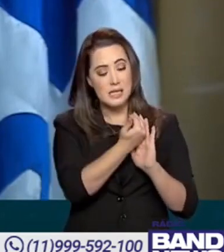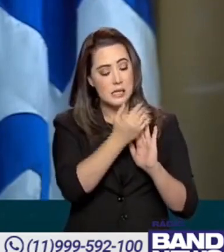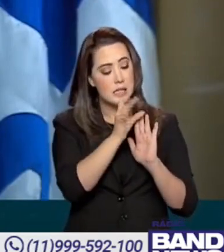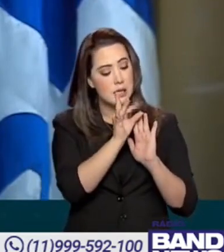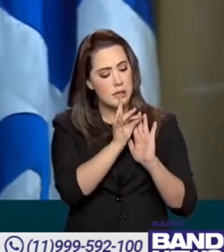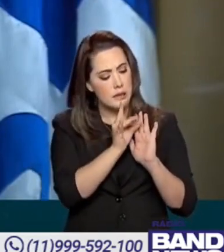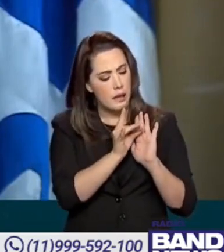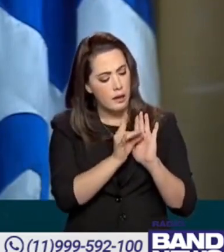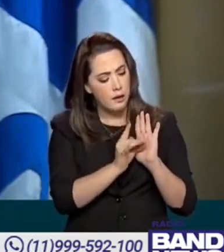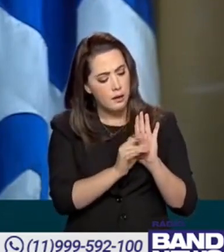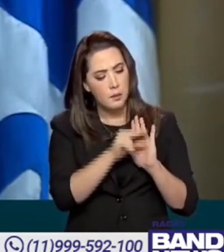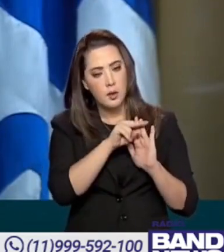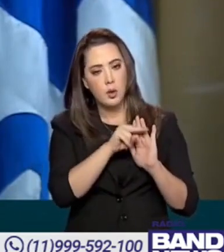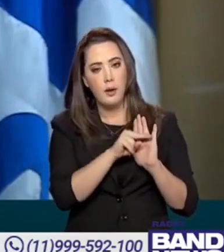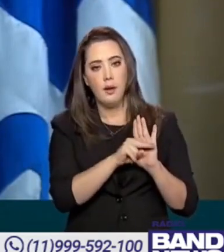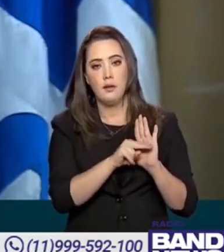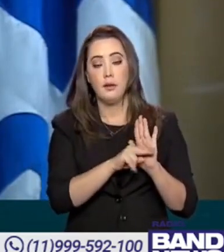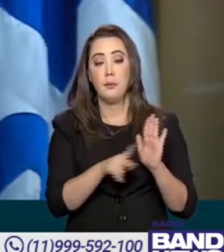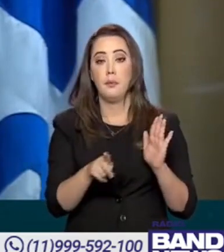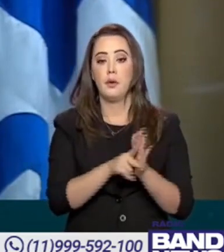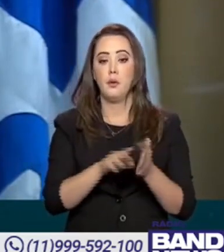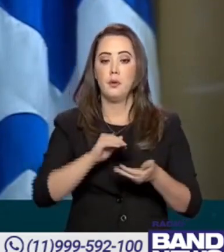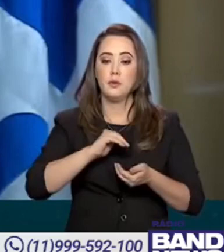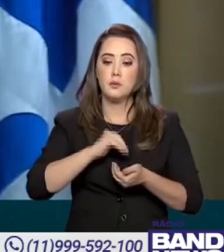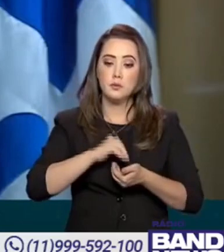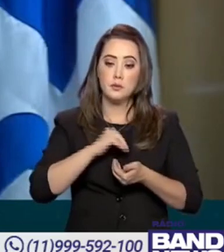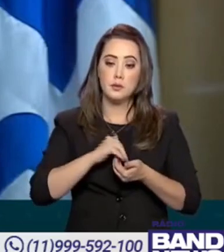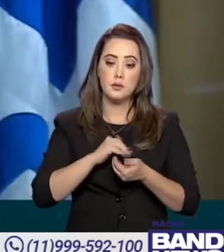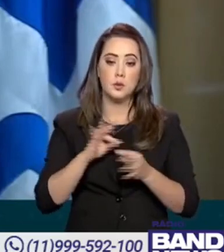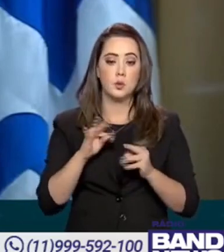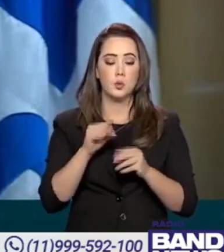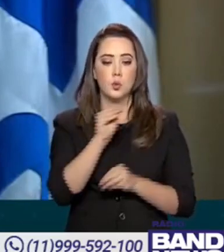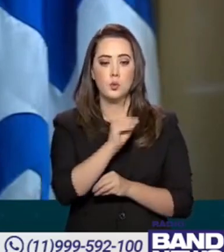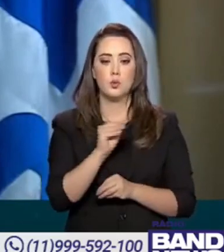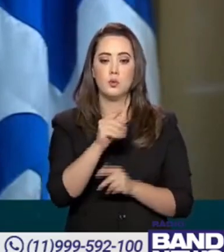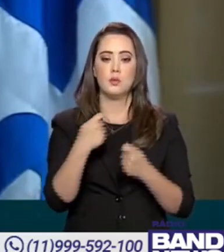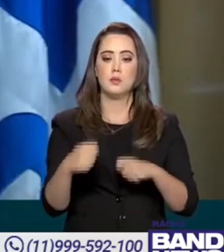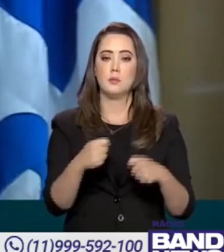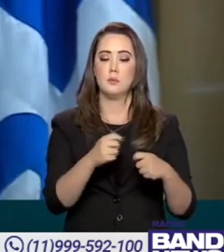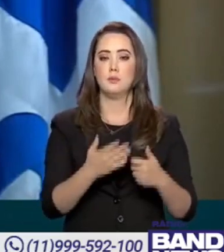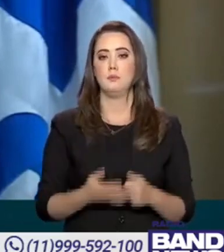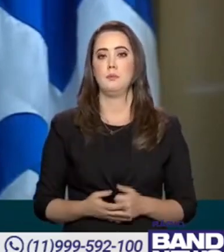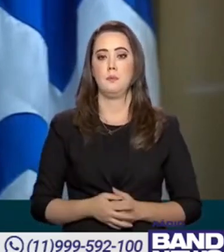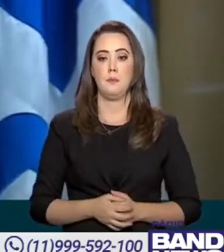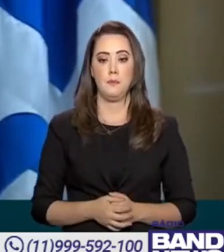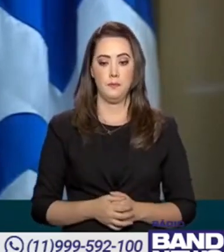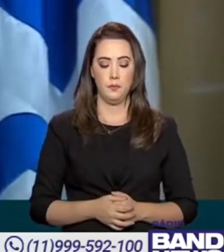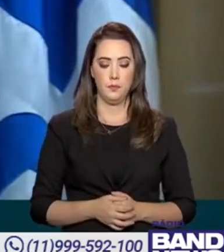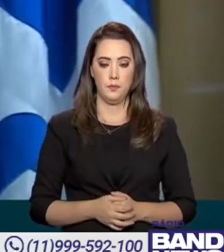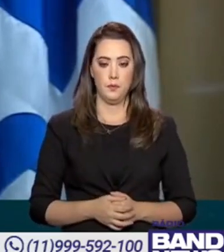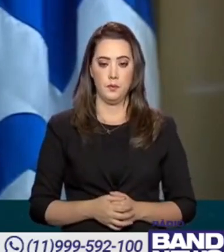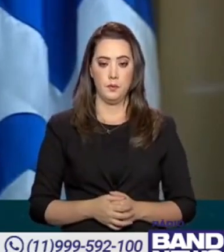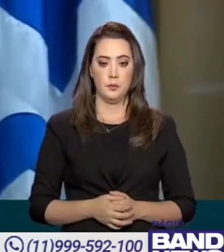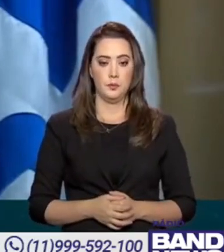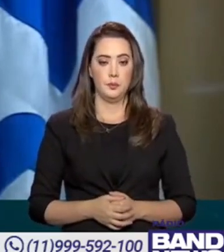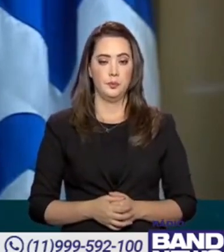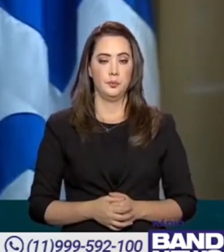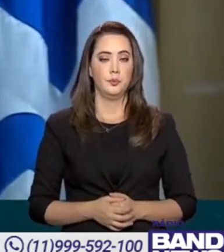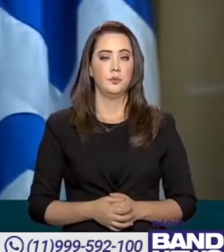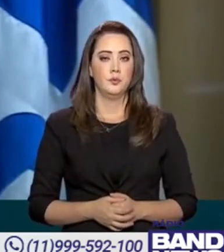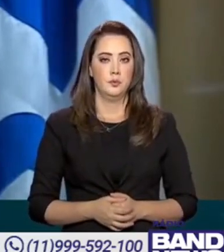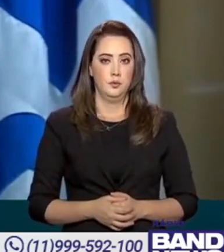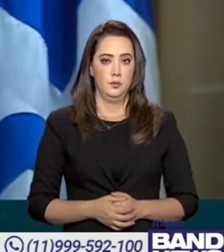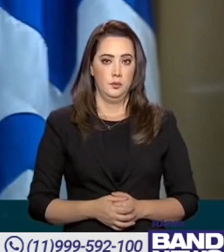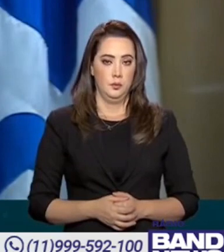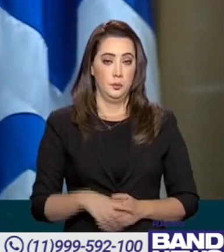recomendadas pela Anvisa. Muito com todos aqueles critérios. Próximo, por favor. E